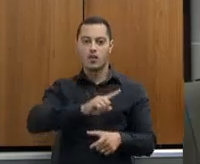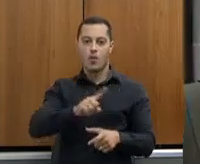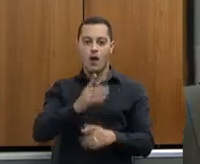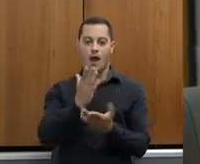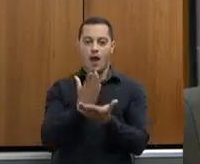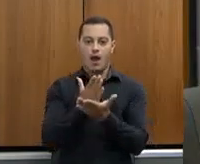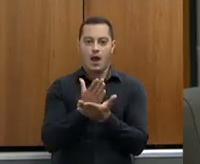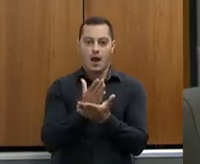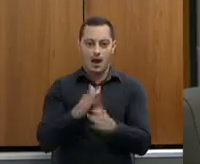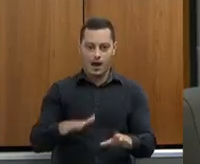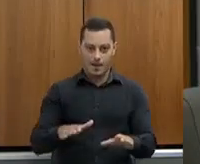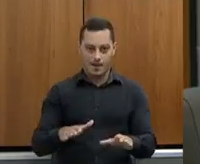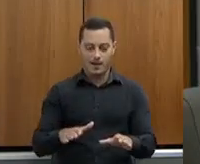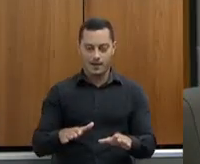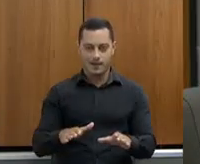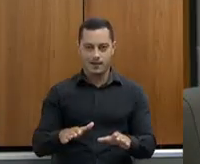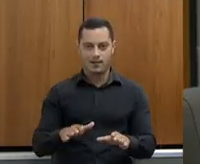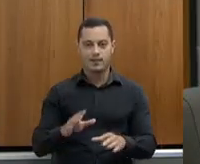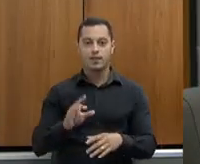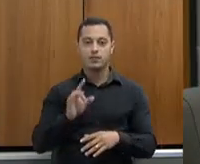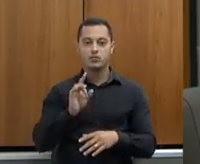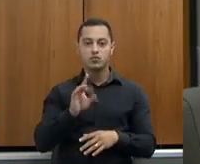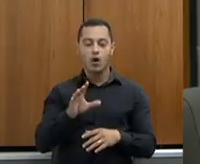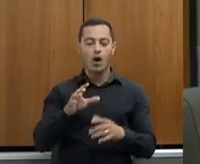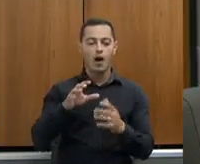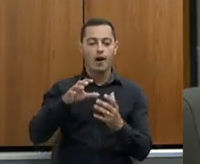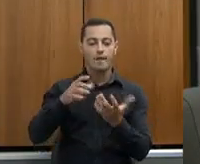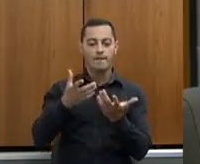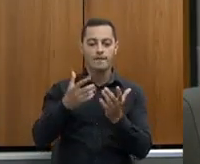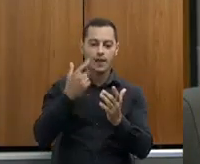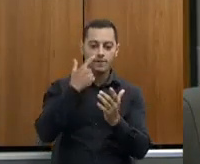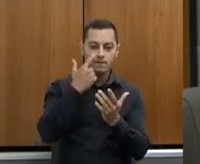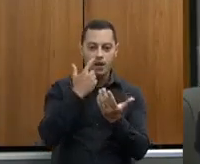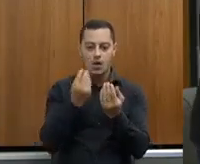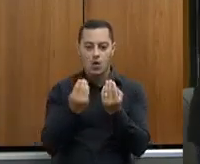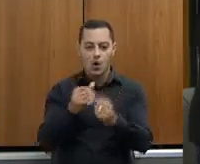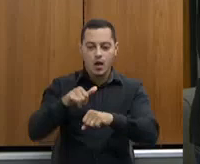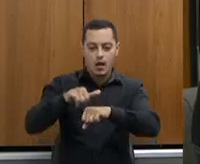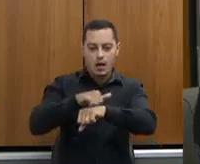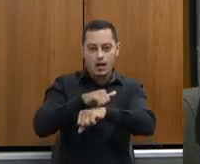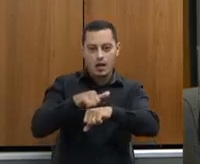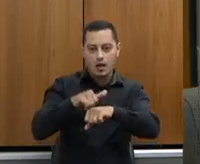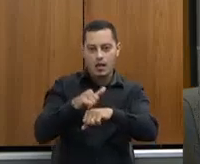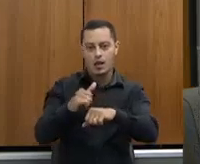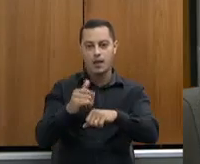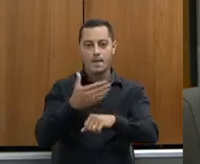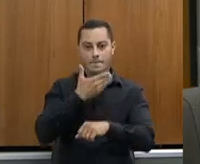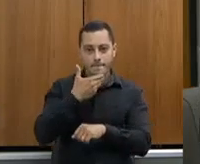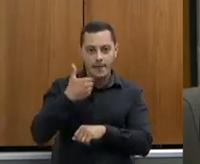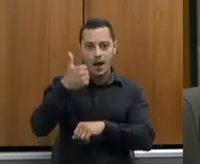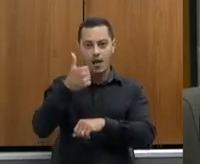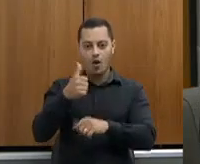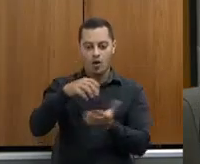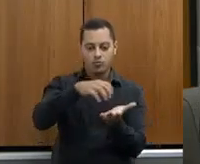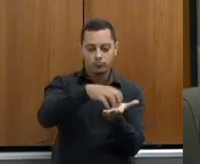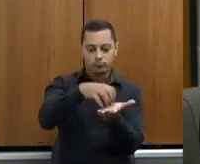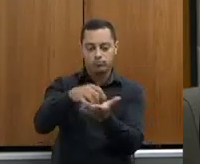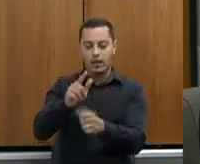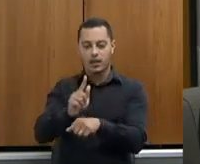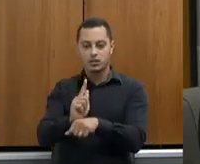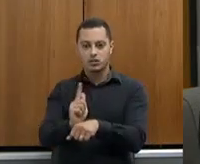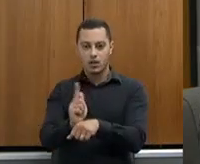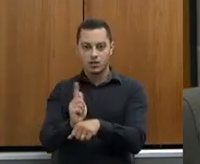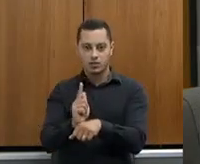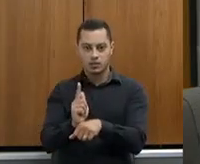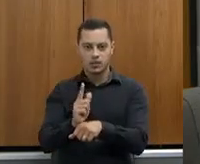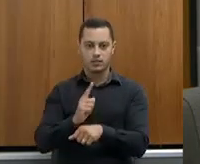e os escritórios locais. É só a gente reformular a forma de gerenciar os municípios que hoje são sete